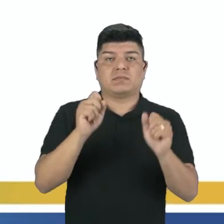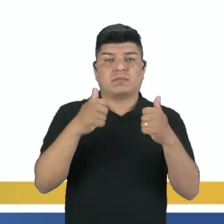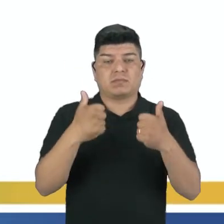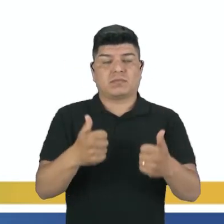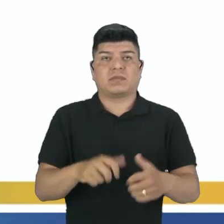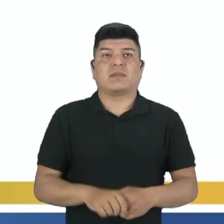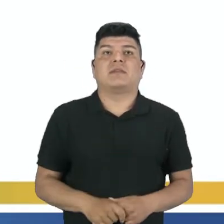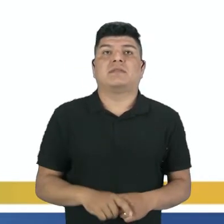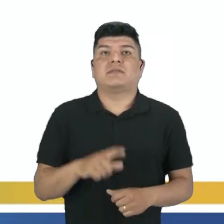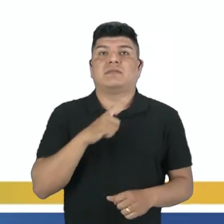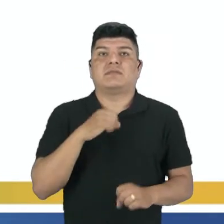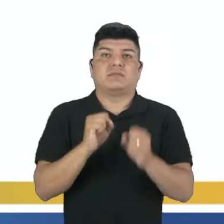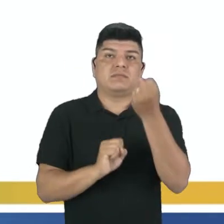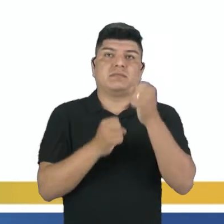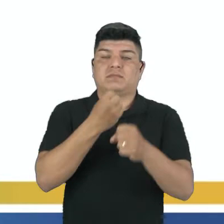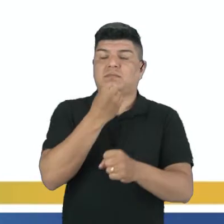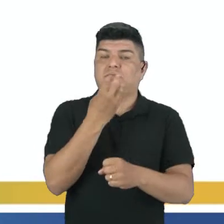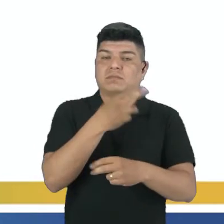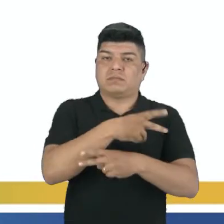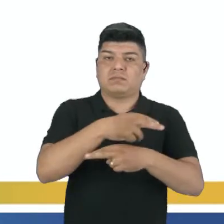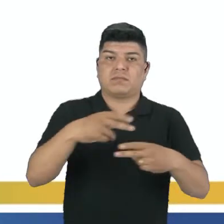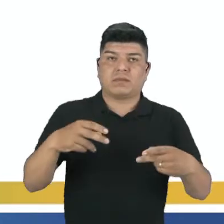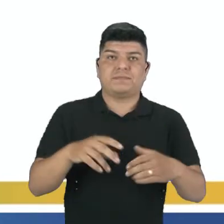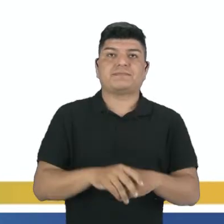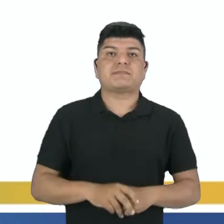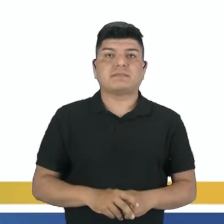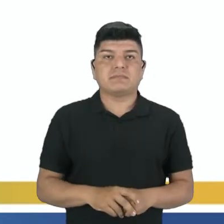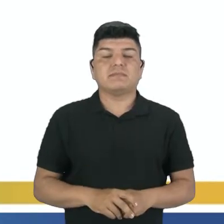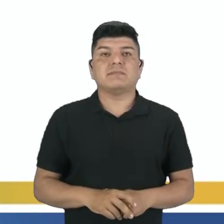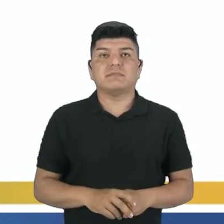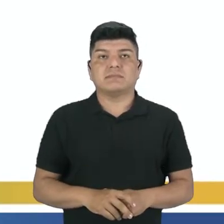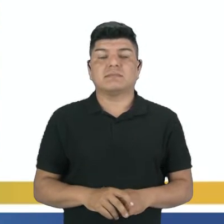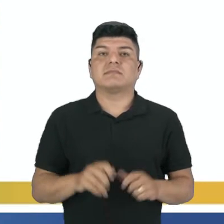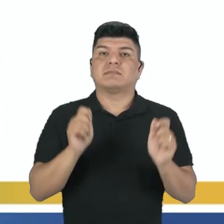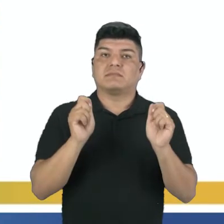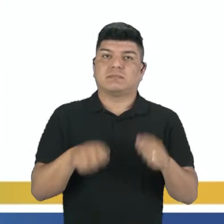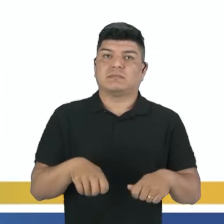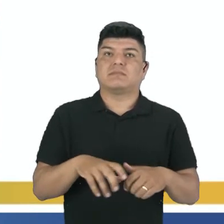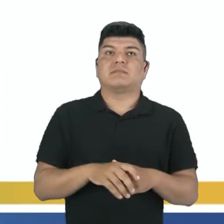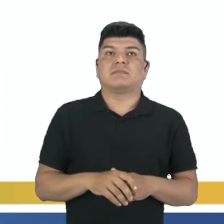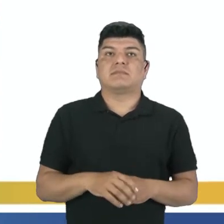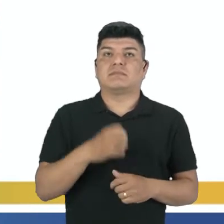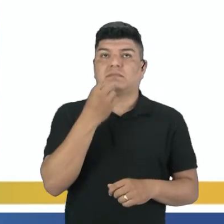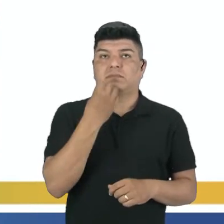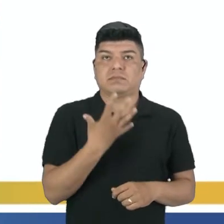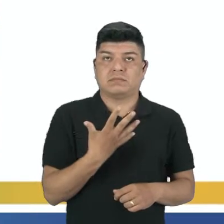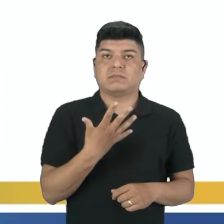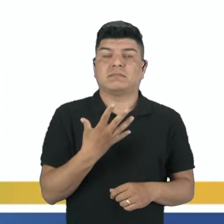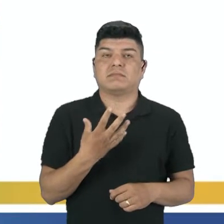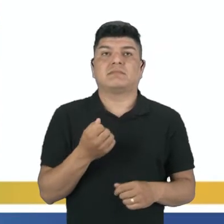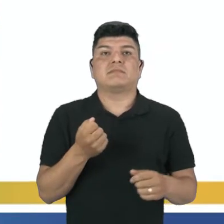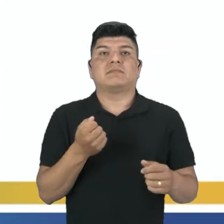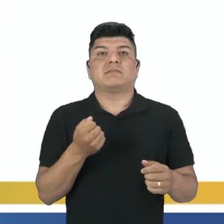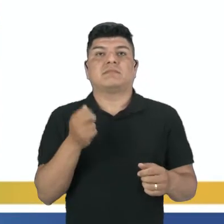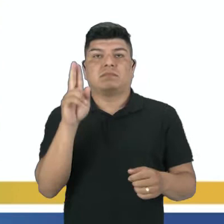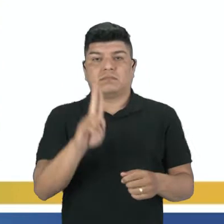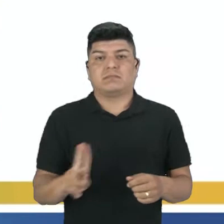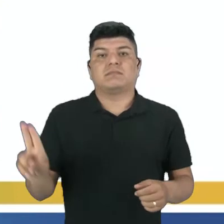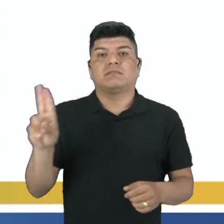bom? Nós vamos ter a indústria de bens de produção, que elas podem ser de bens de consumo,